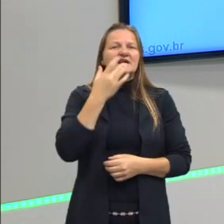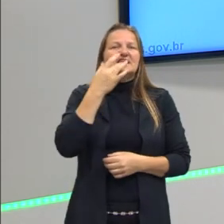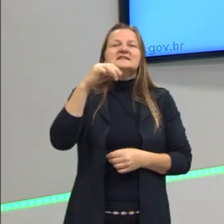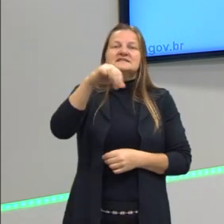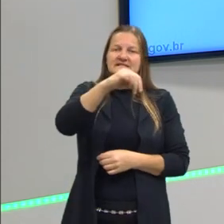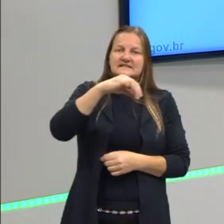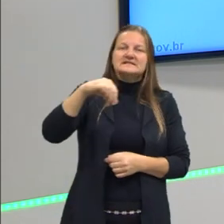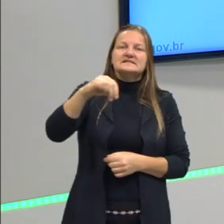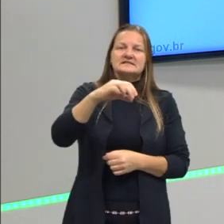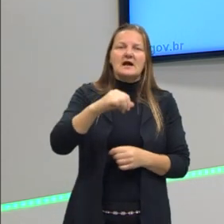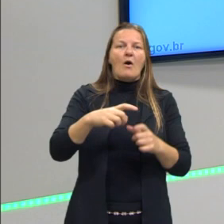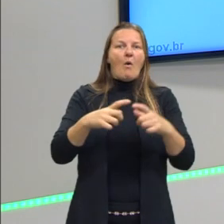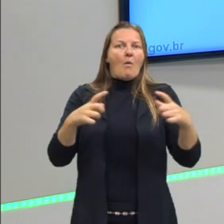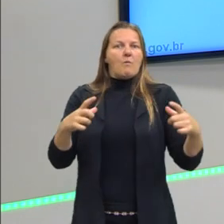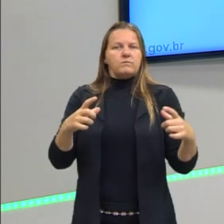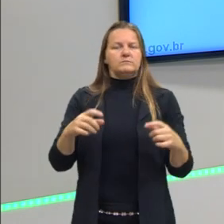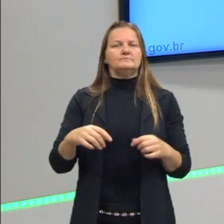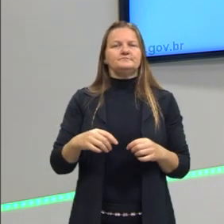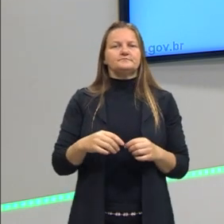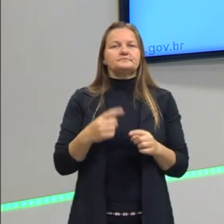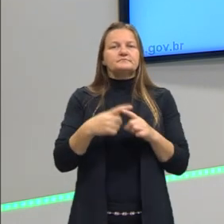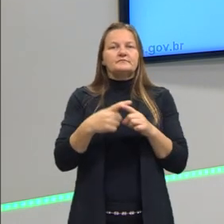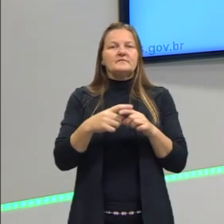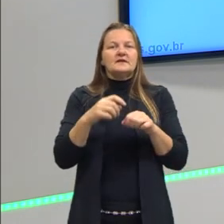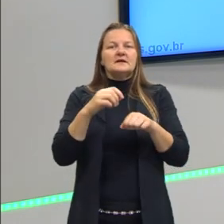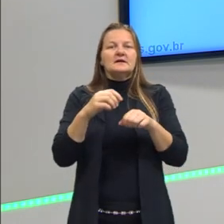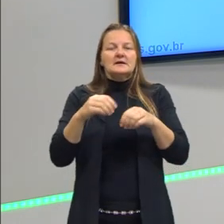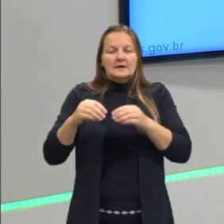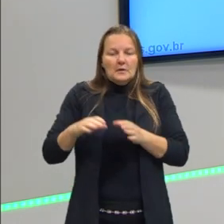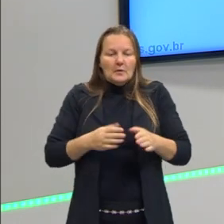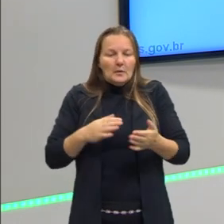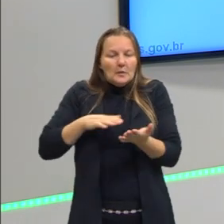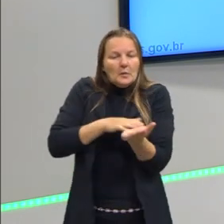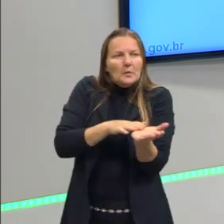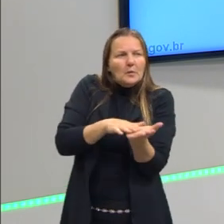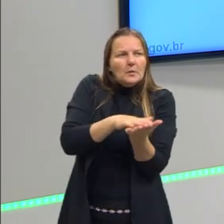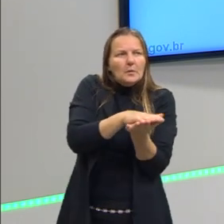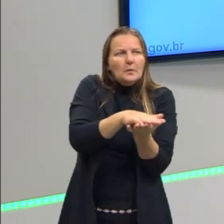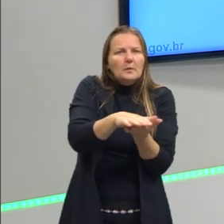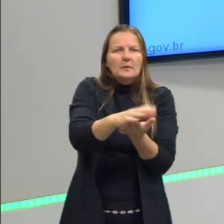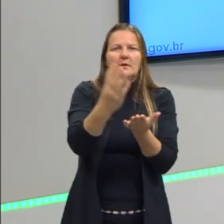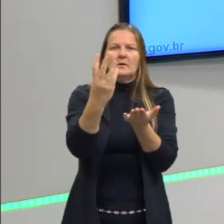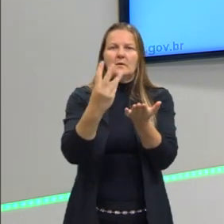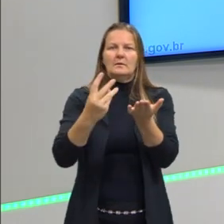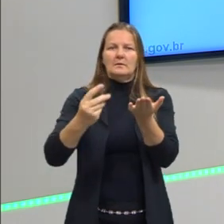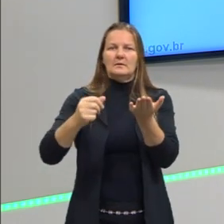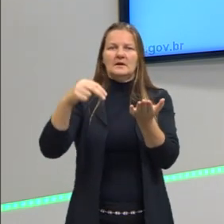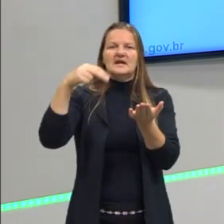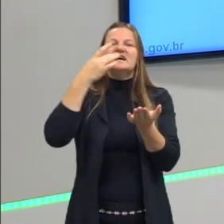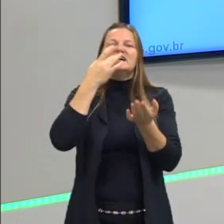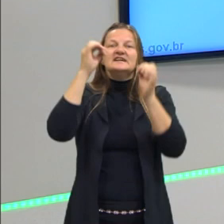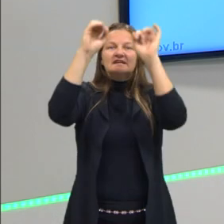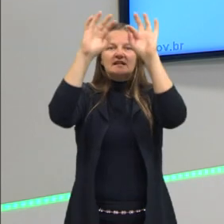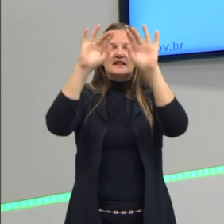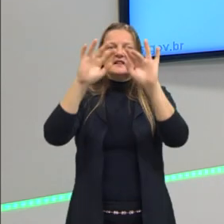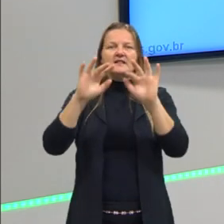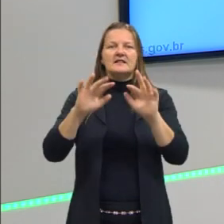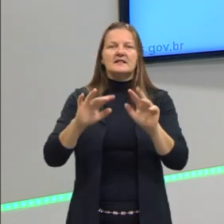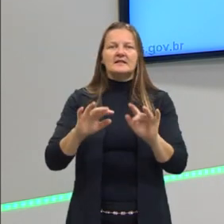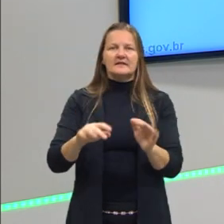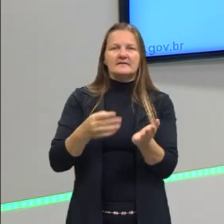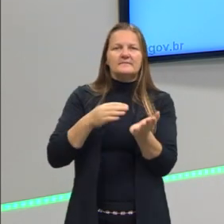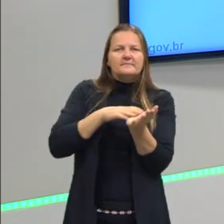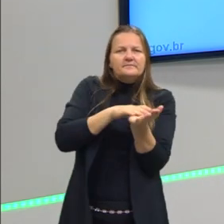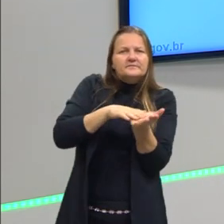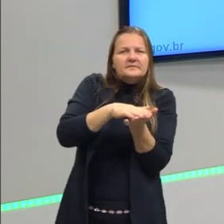utilizarem grandes quantidades de sal para colocar na pista, para derreter a neve, para derreter essa película, como formou aqui na